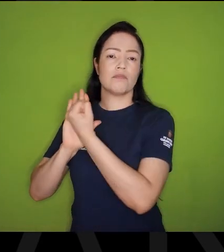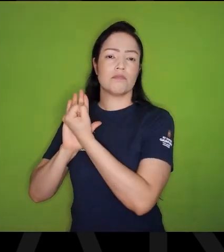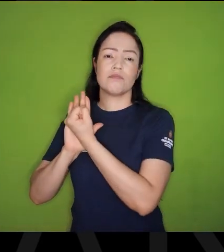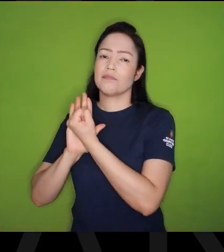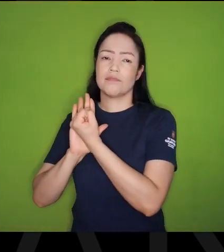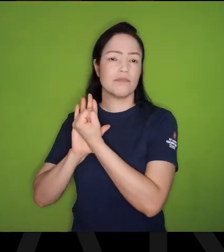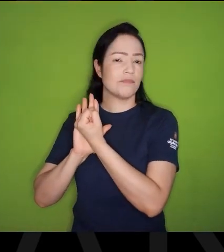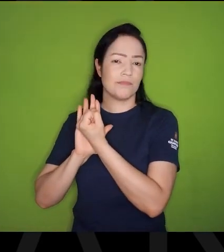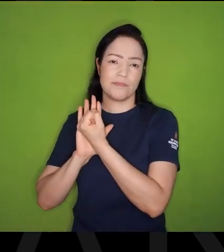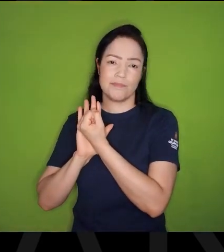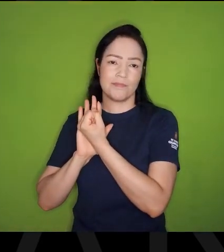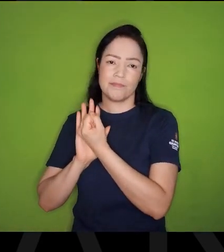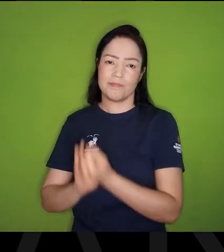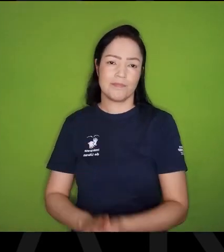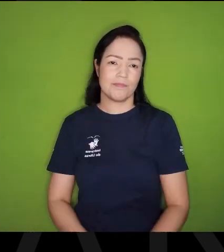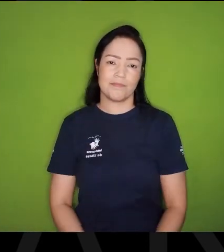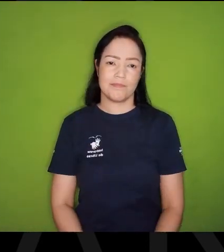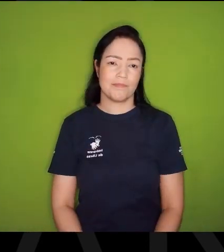patrimônio,